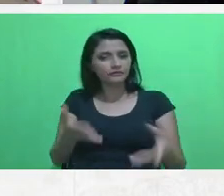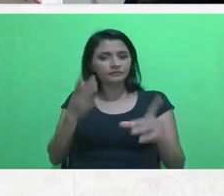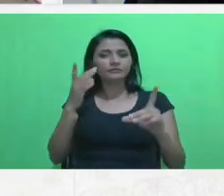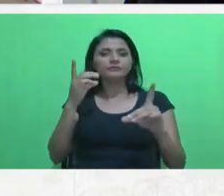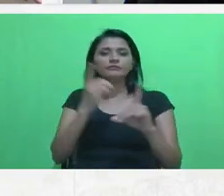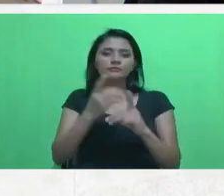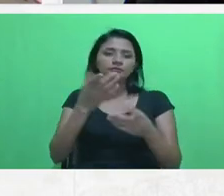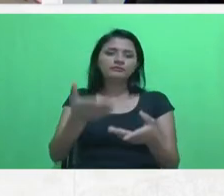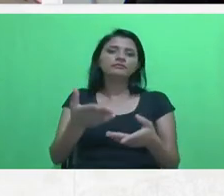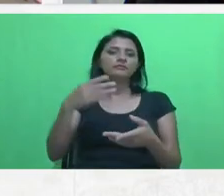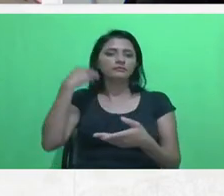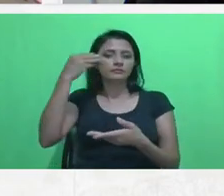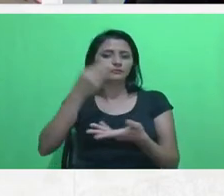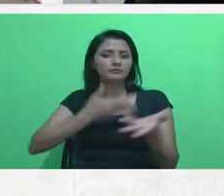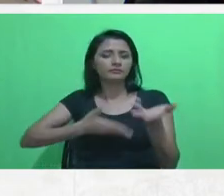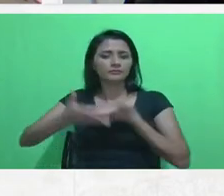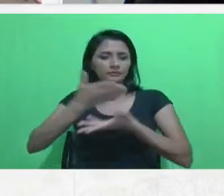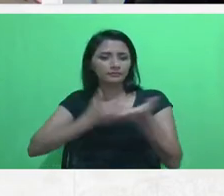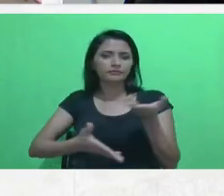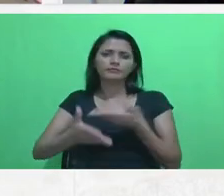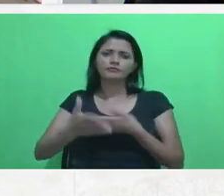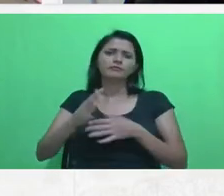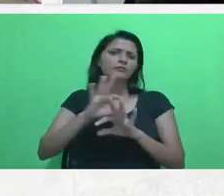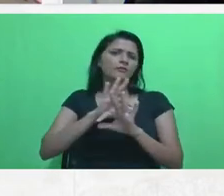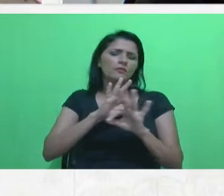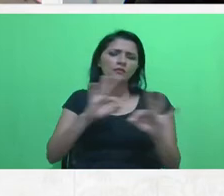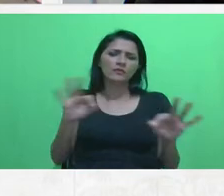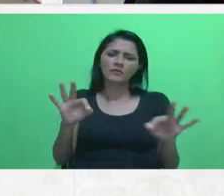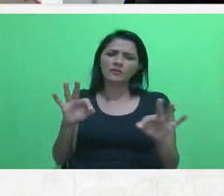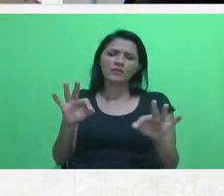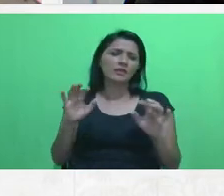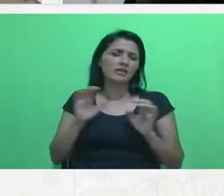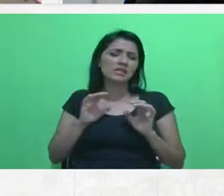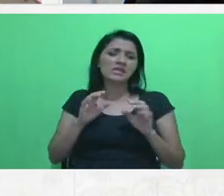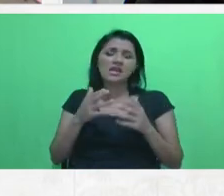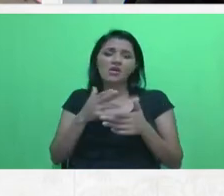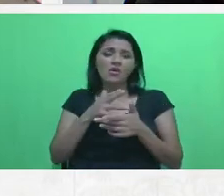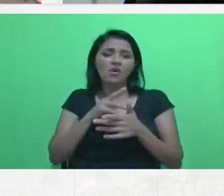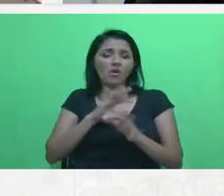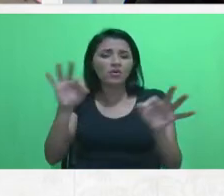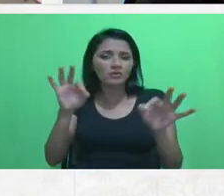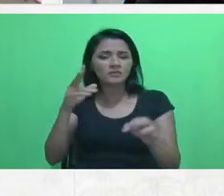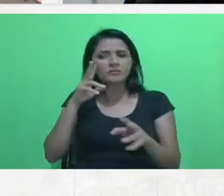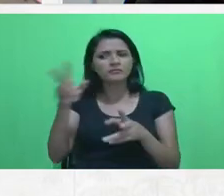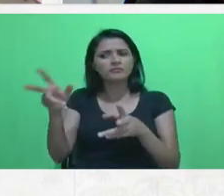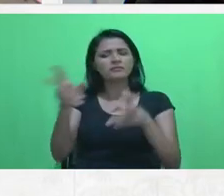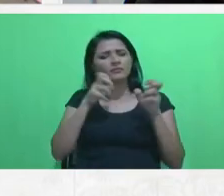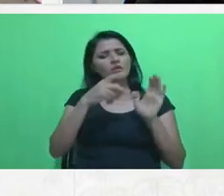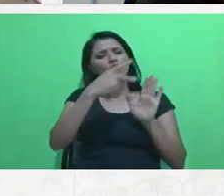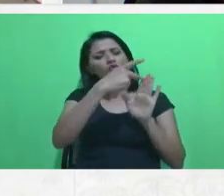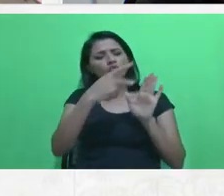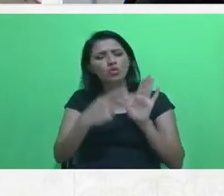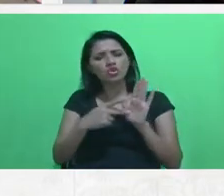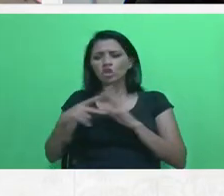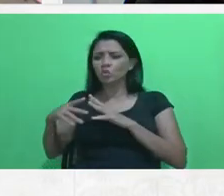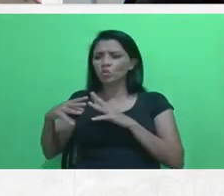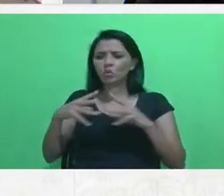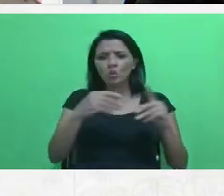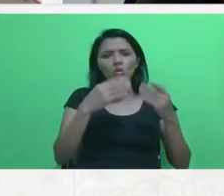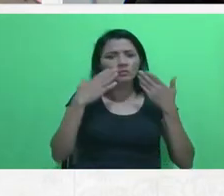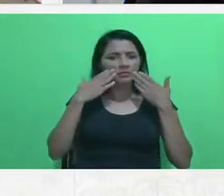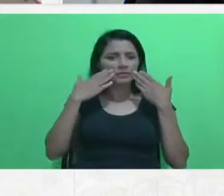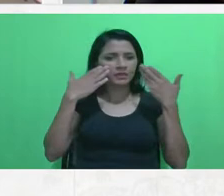de experiências que foi riquíssima, vi que todos os projetos aqui que foram apresentados, as